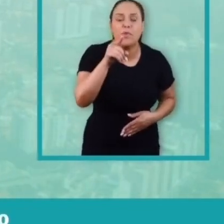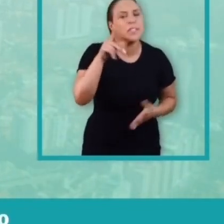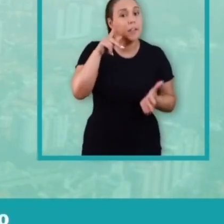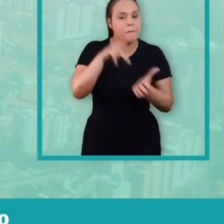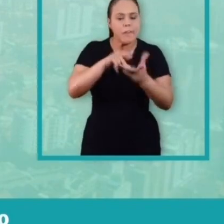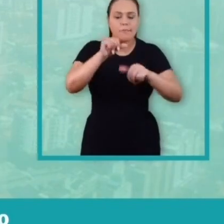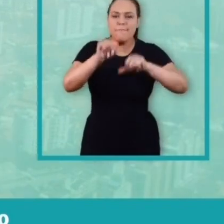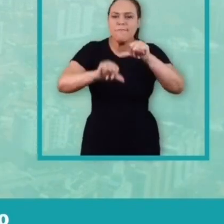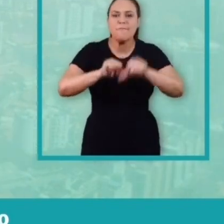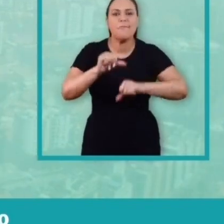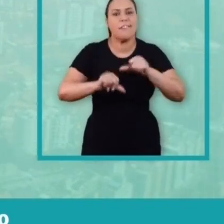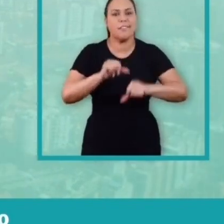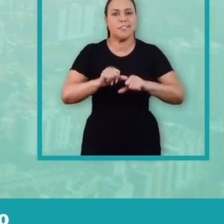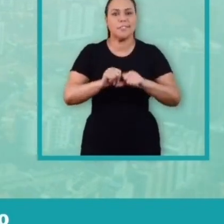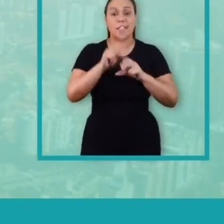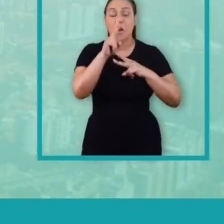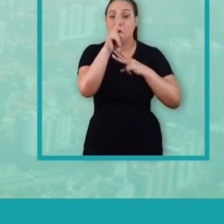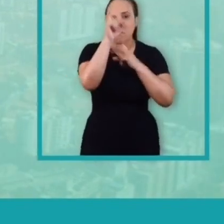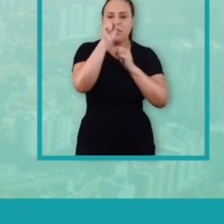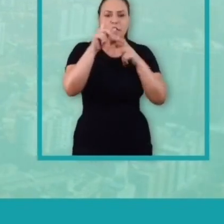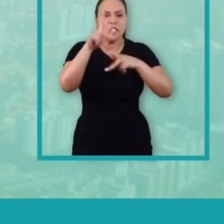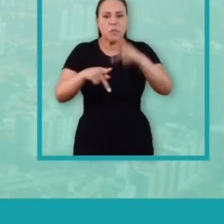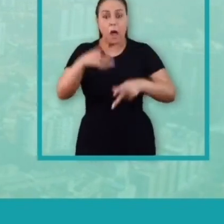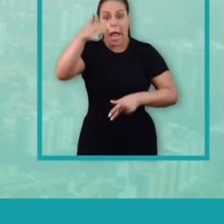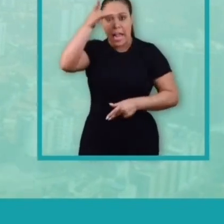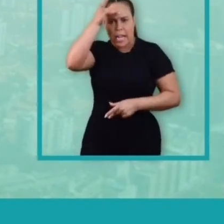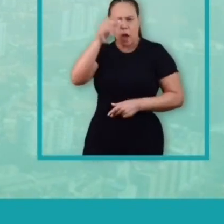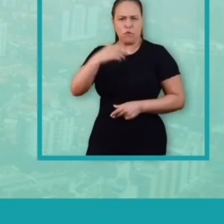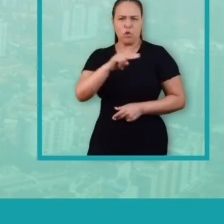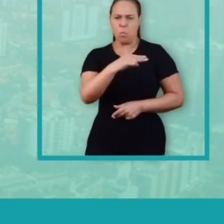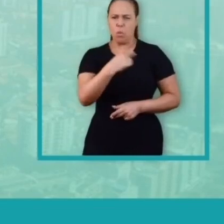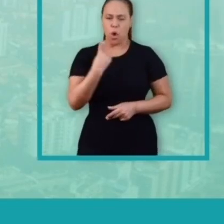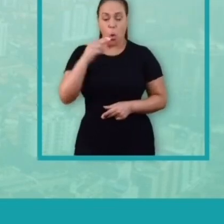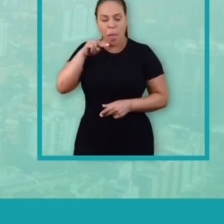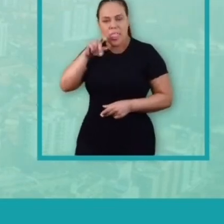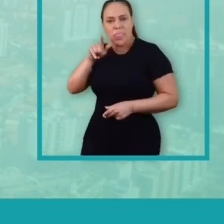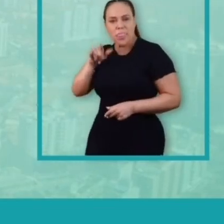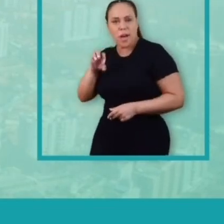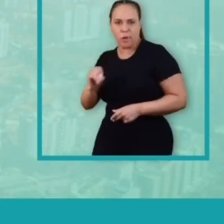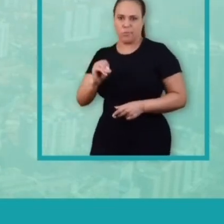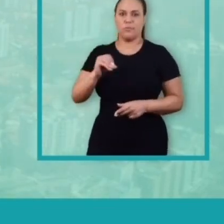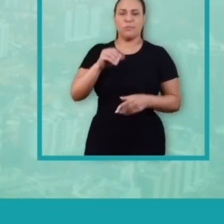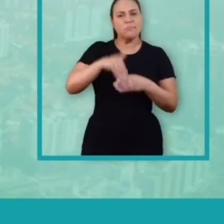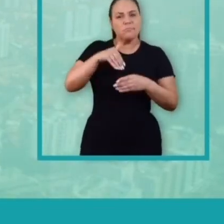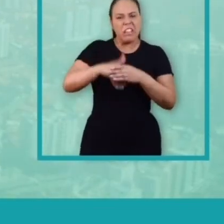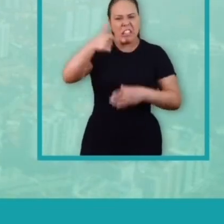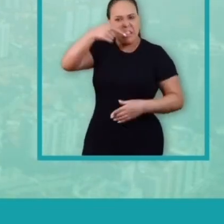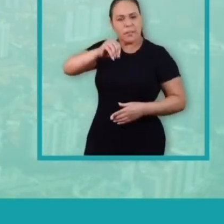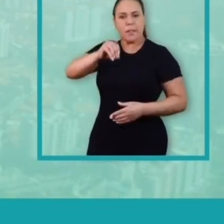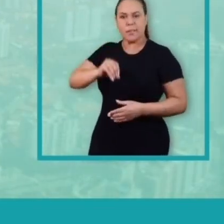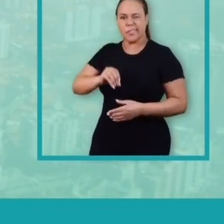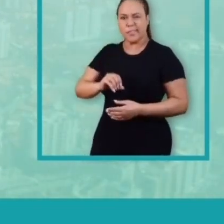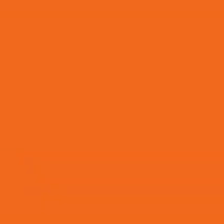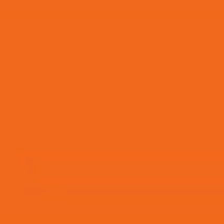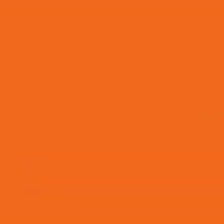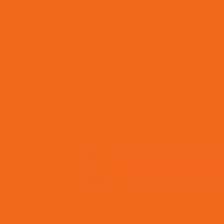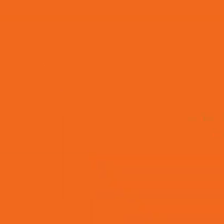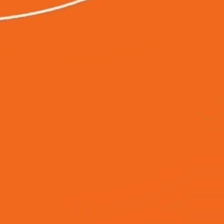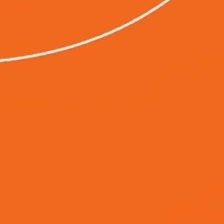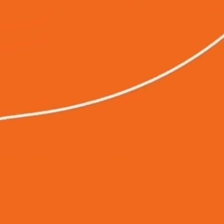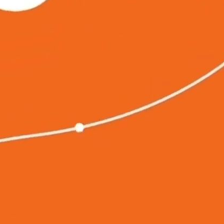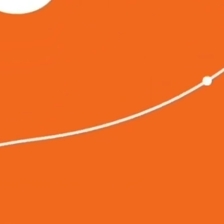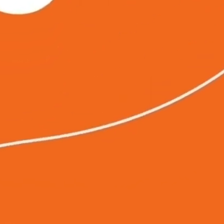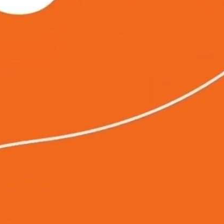oportunidade, porque eu sou a verdadeira renovação com a força do povo. Grave o meu nome, Nando Pinheiro, meu número é 70.